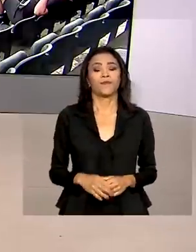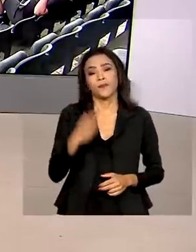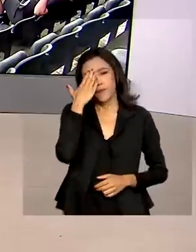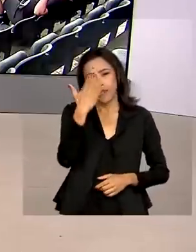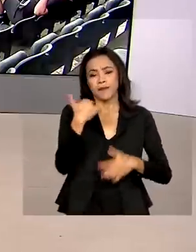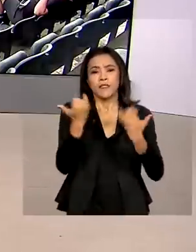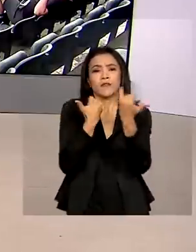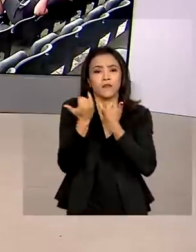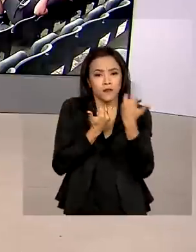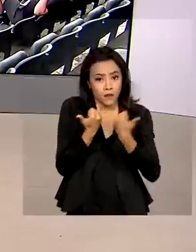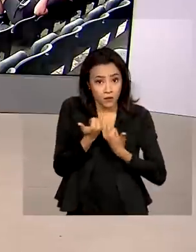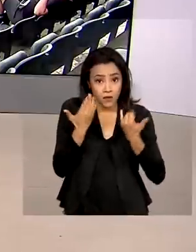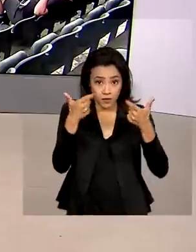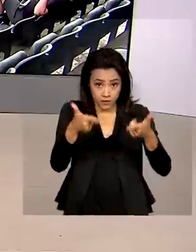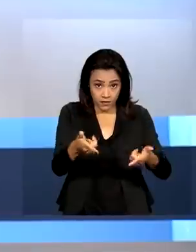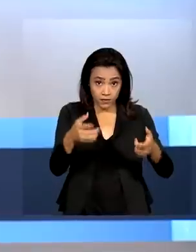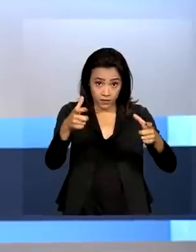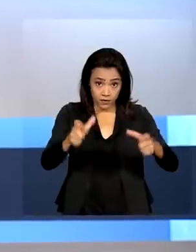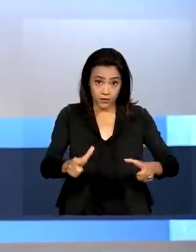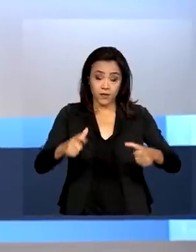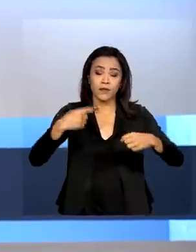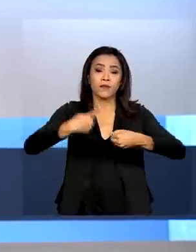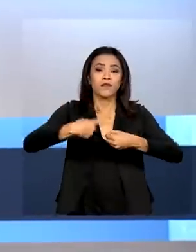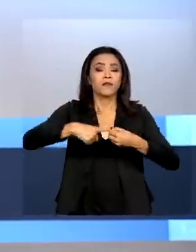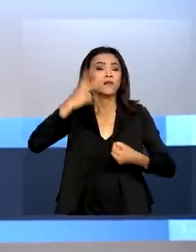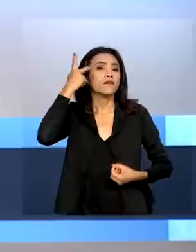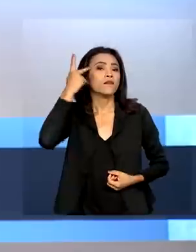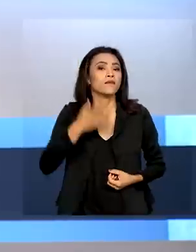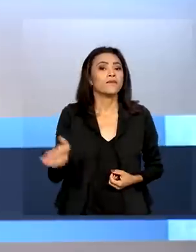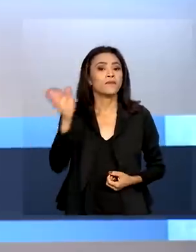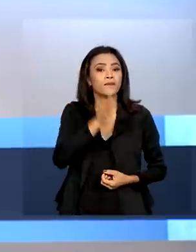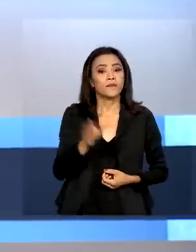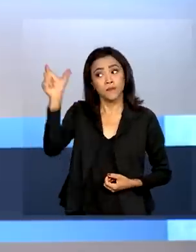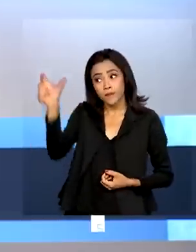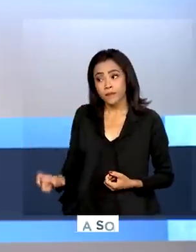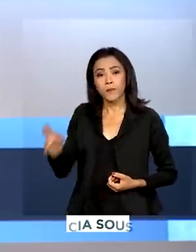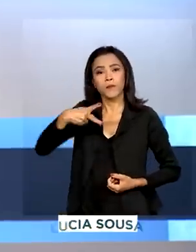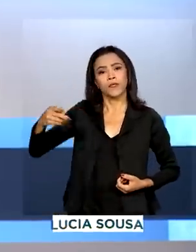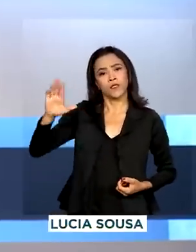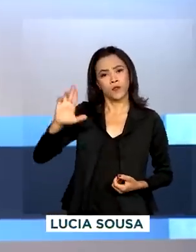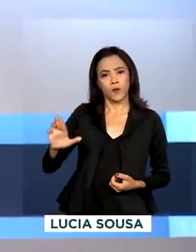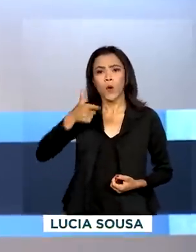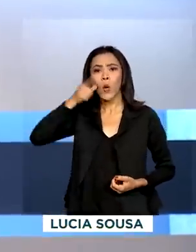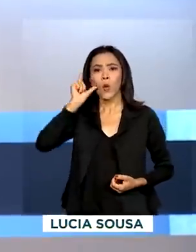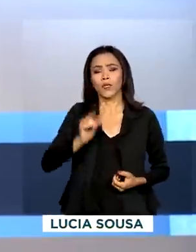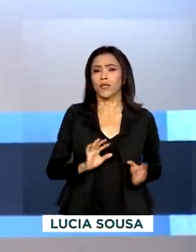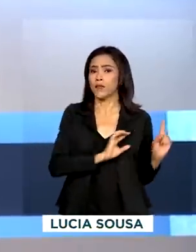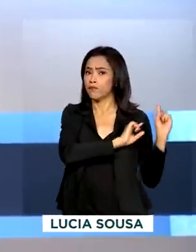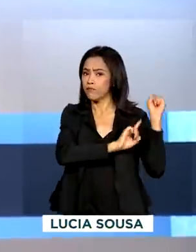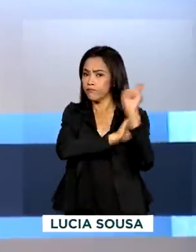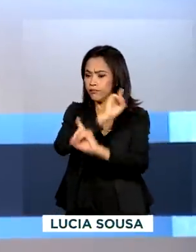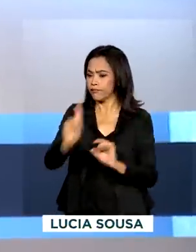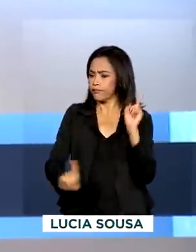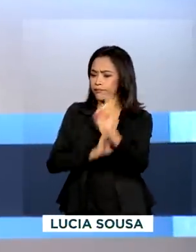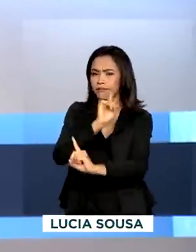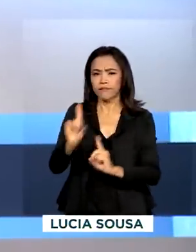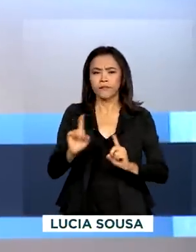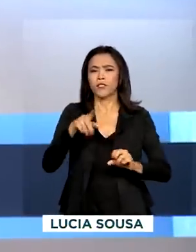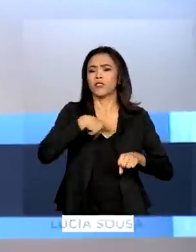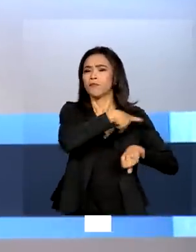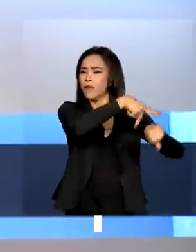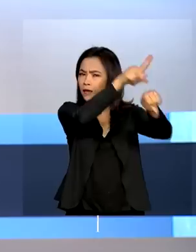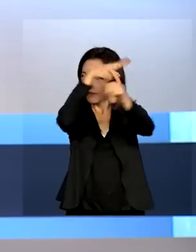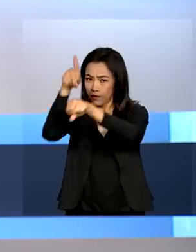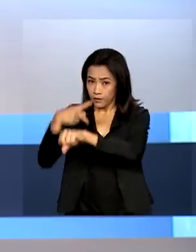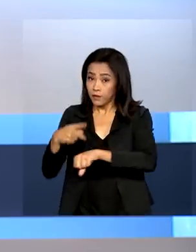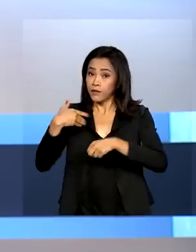suas informações ao vivo direto de Santos. E olha, o presidente Lula recebeu ontem no Itamaraty as delegações estrangeiras que vieram ao